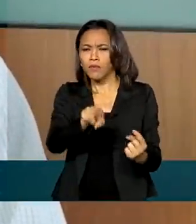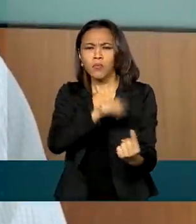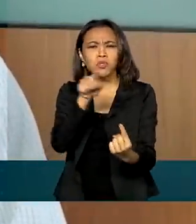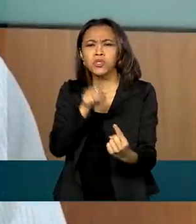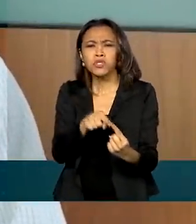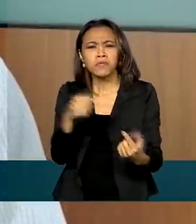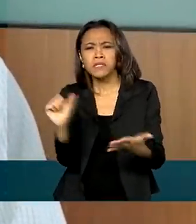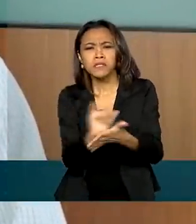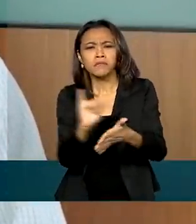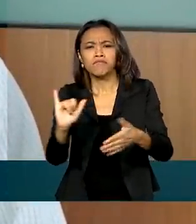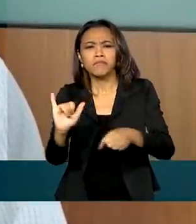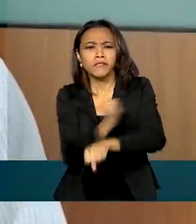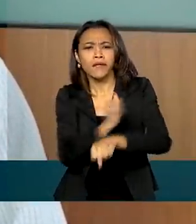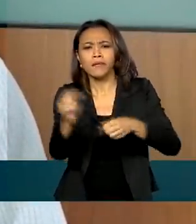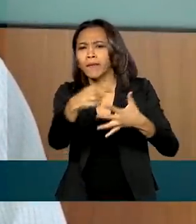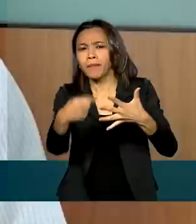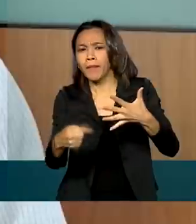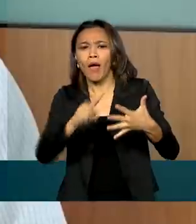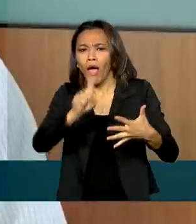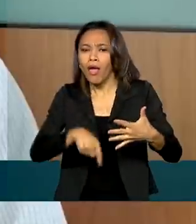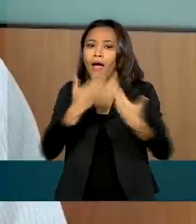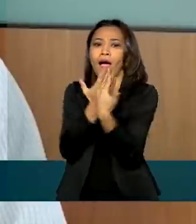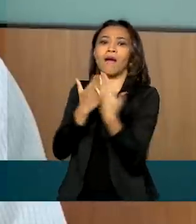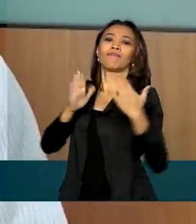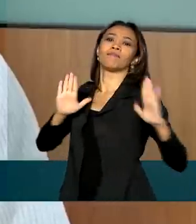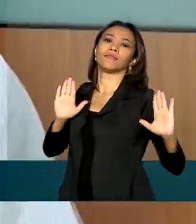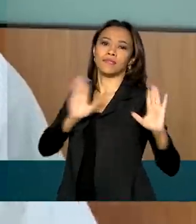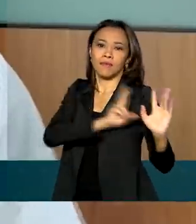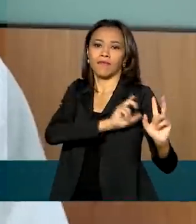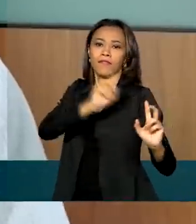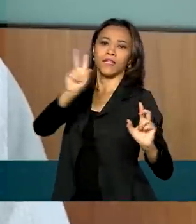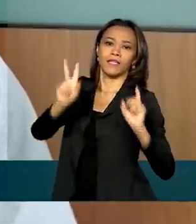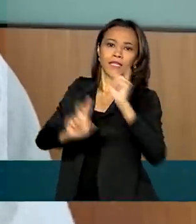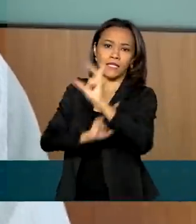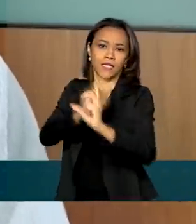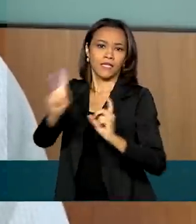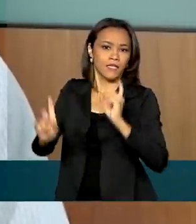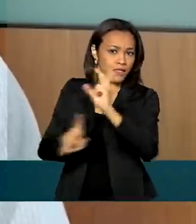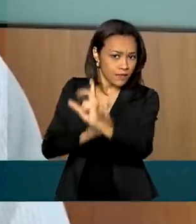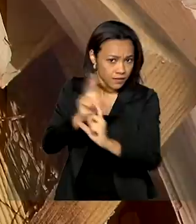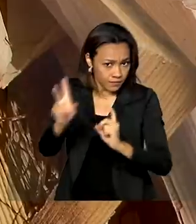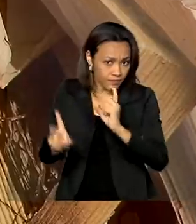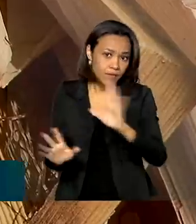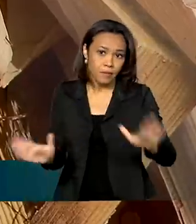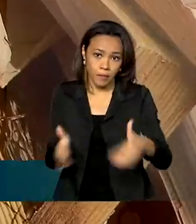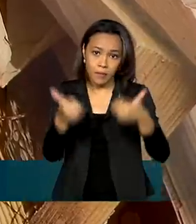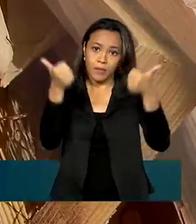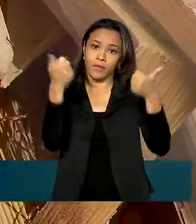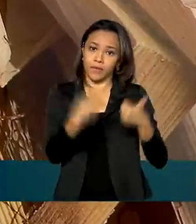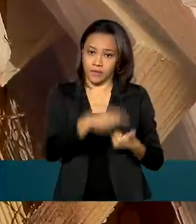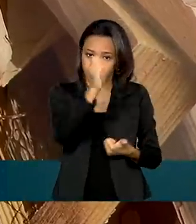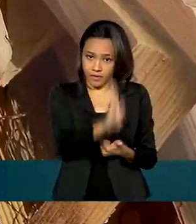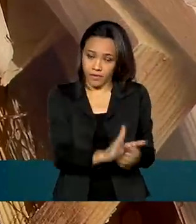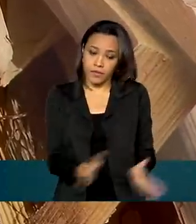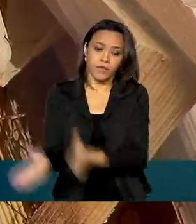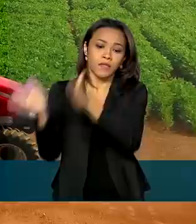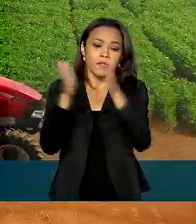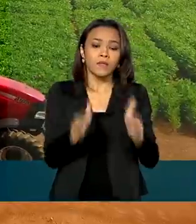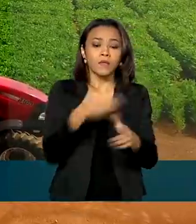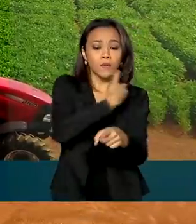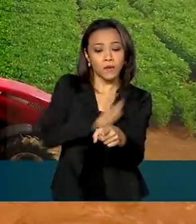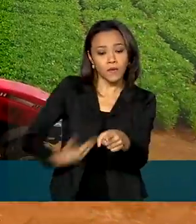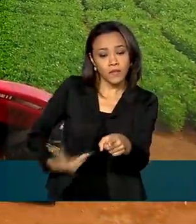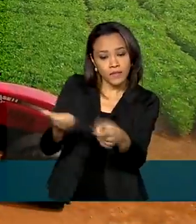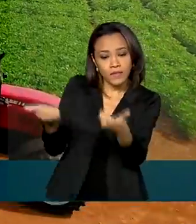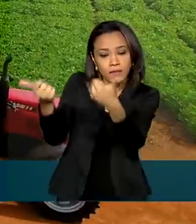abrir um novo mercado para a importação de produtos, melhorando o perfil de abastecimento. O governo reforça, no entanto, que